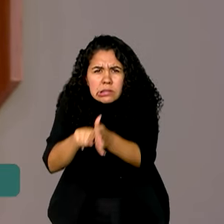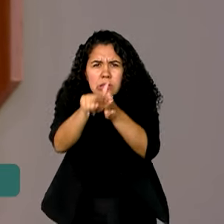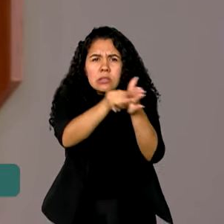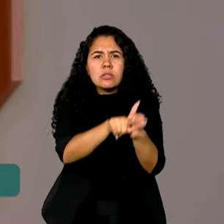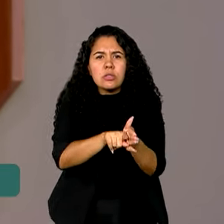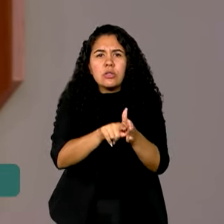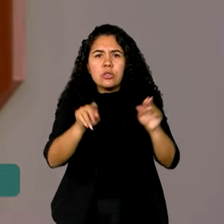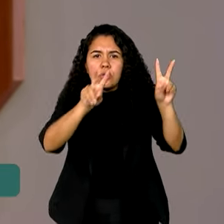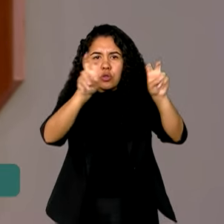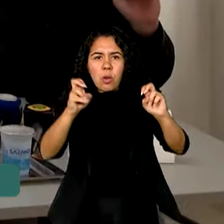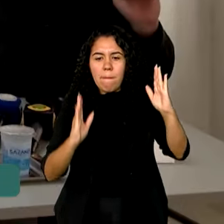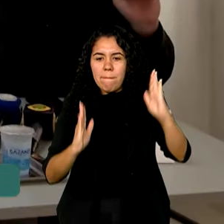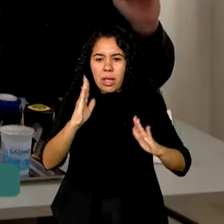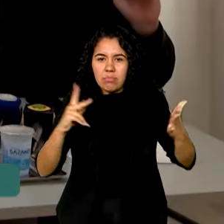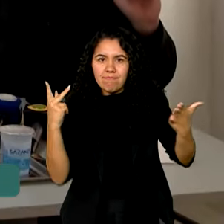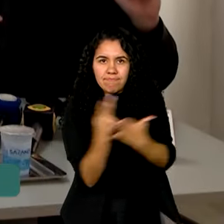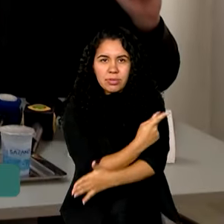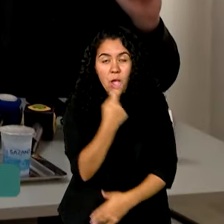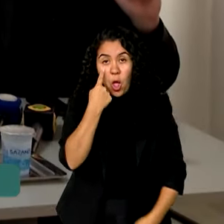registradas no período.